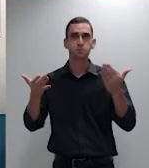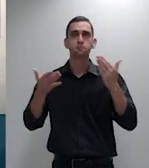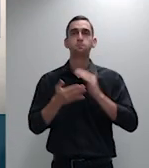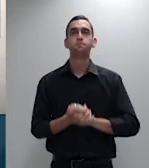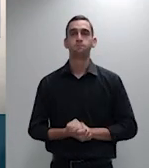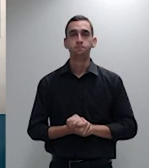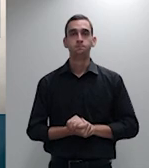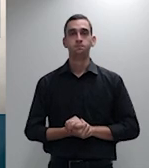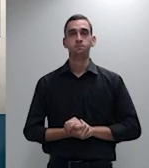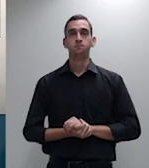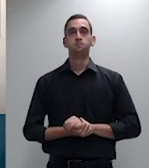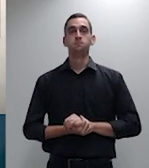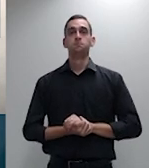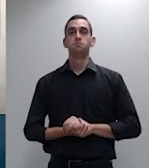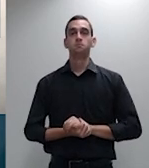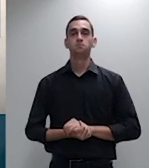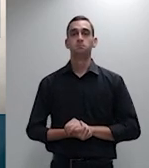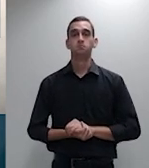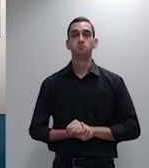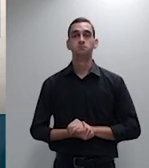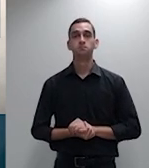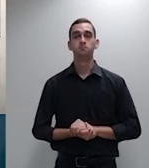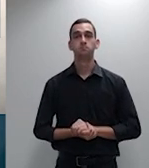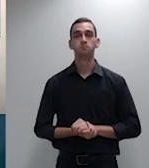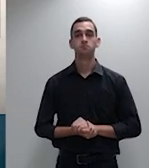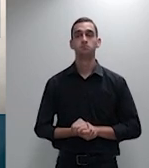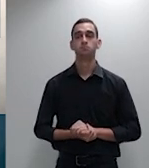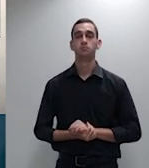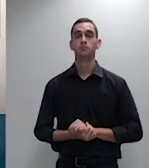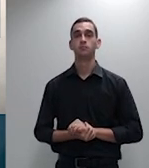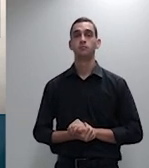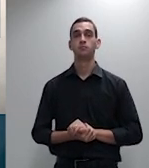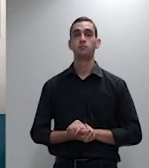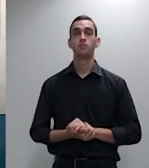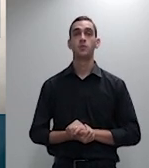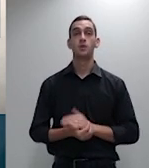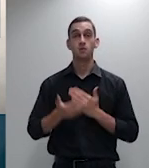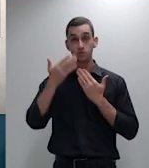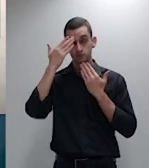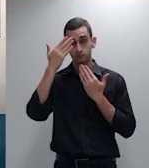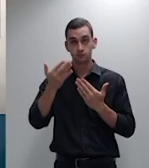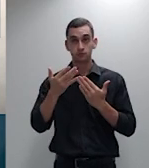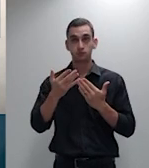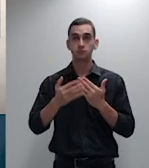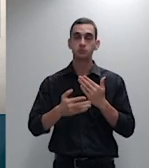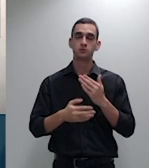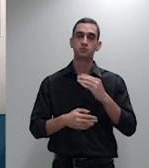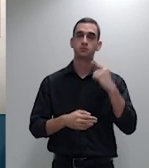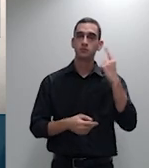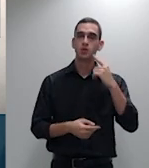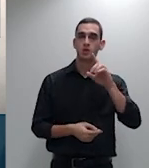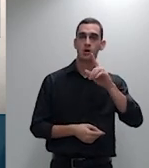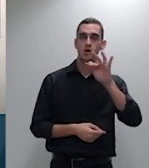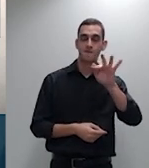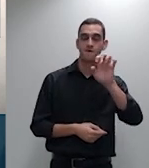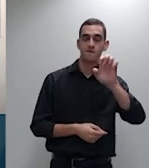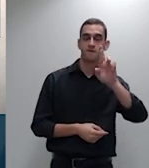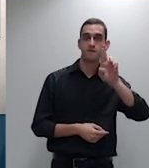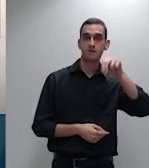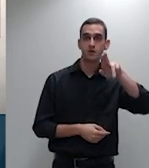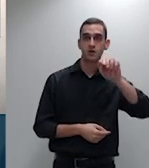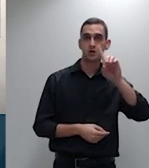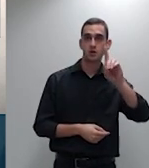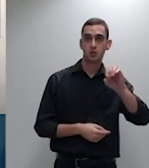muito obrigado doutor doutor Fernando eu cumprimento e agradeço a todos os senhores advogados e